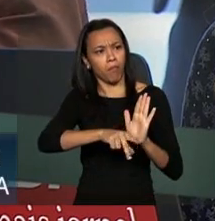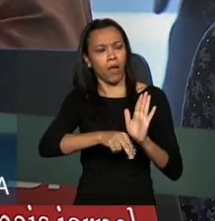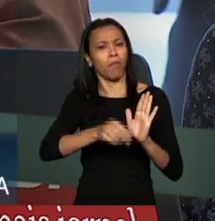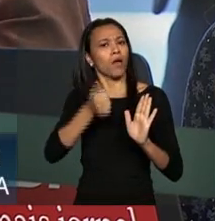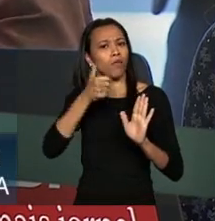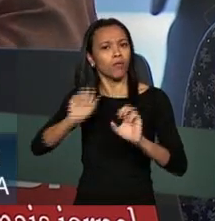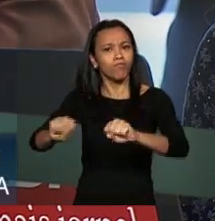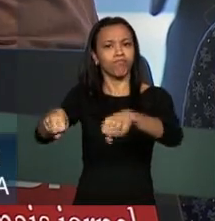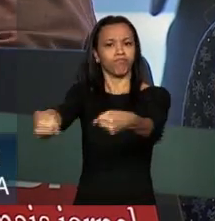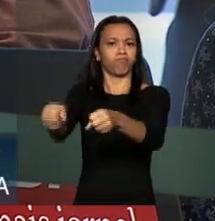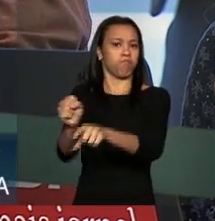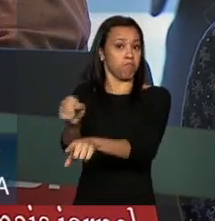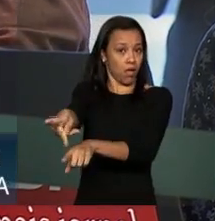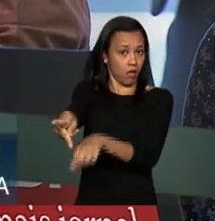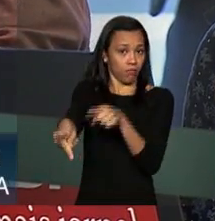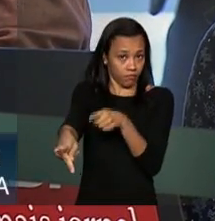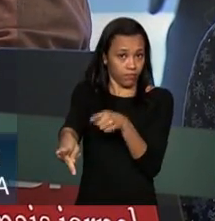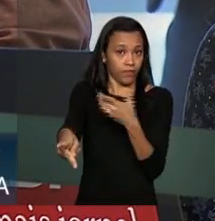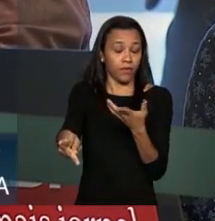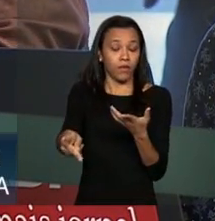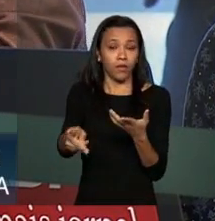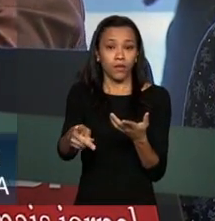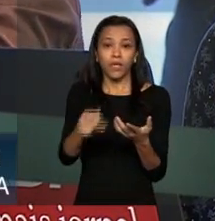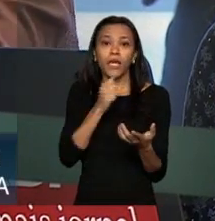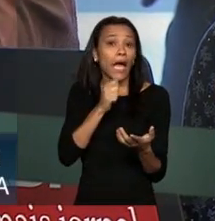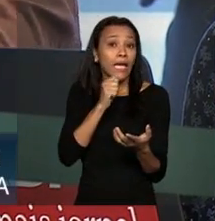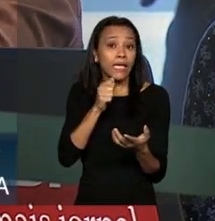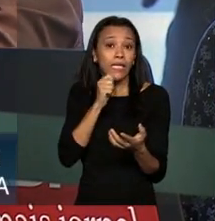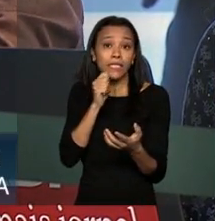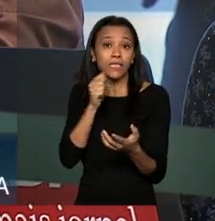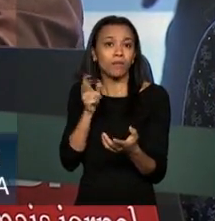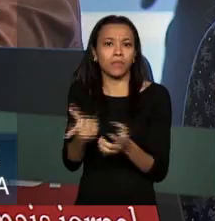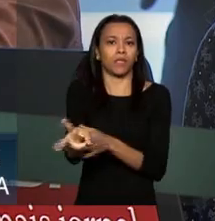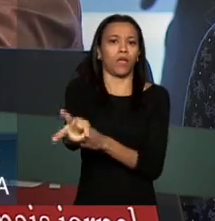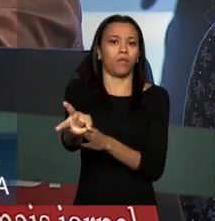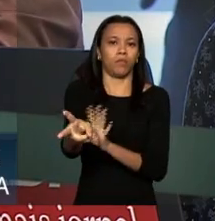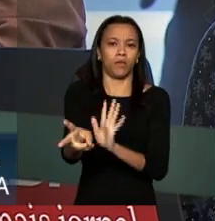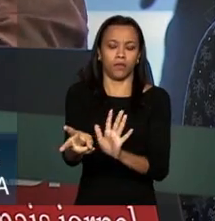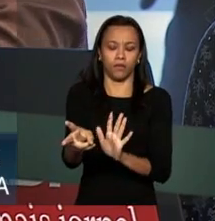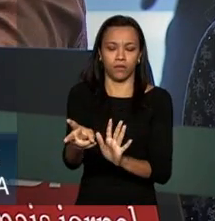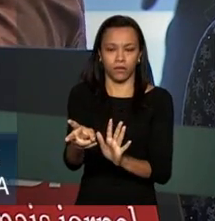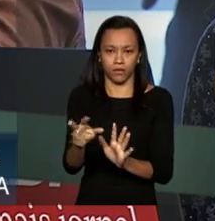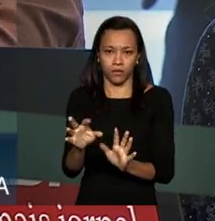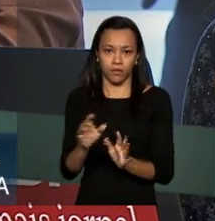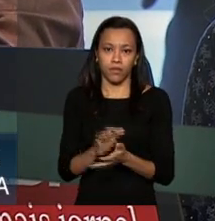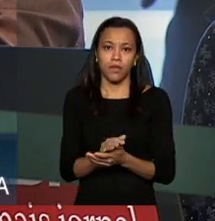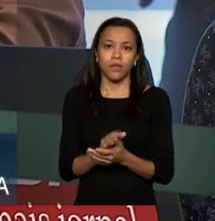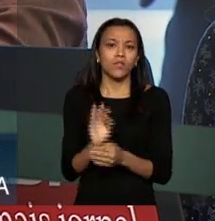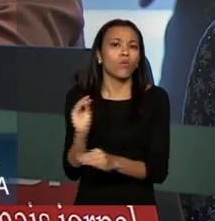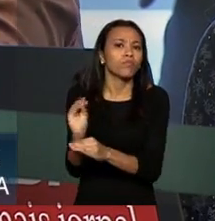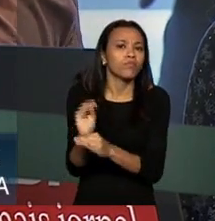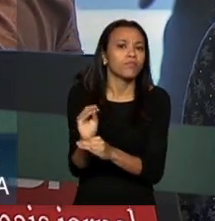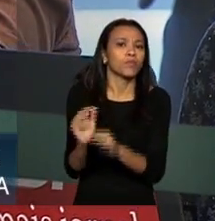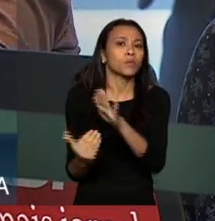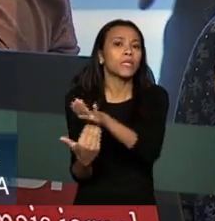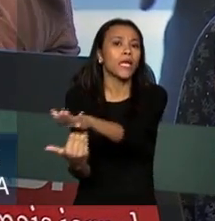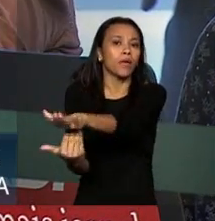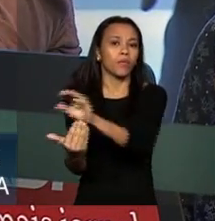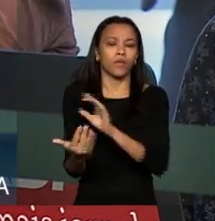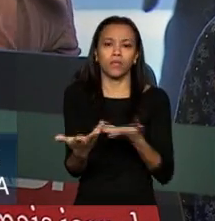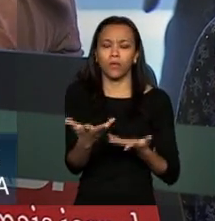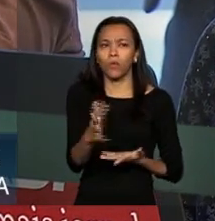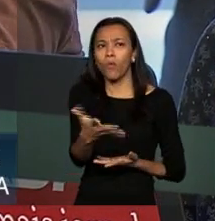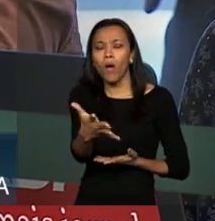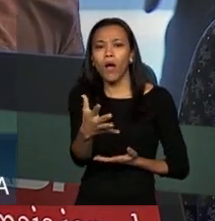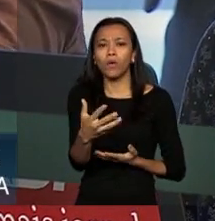decisão definitiva mas também estamos falando de previsibilidade qual é a segurança que o trabalhador